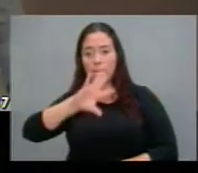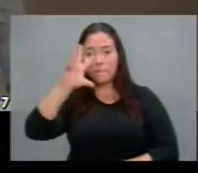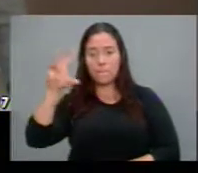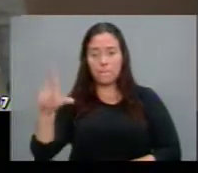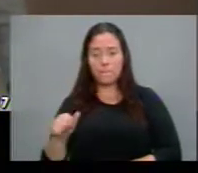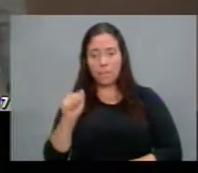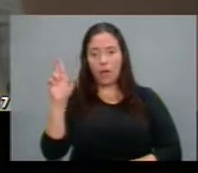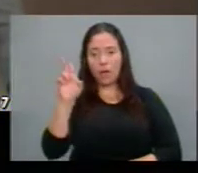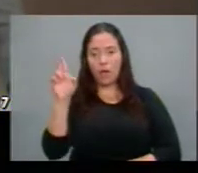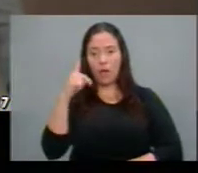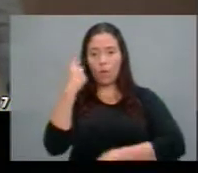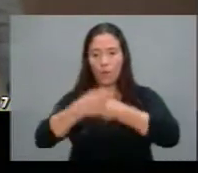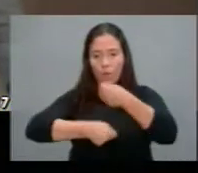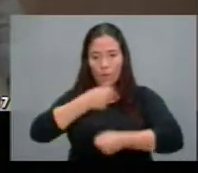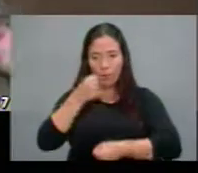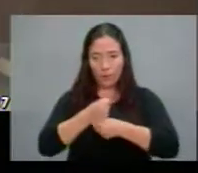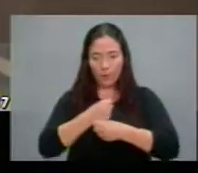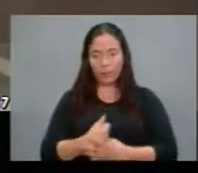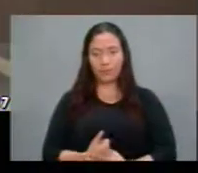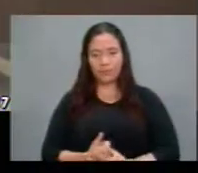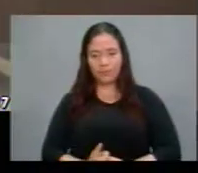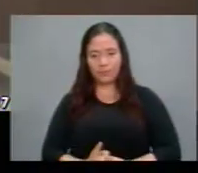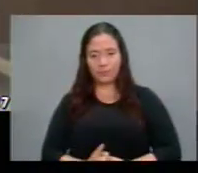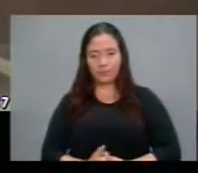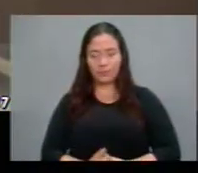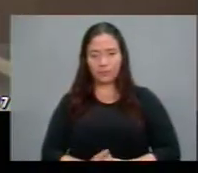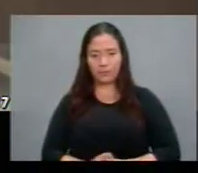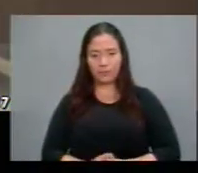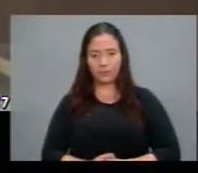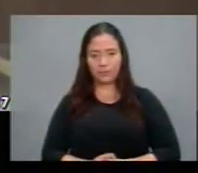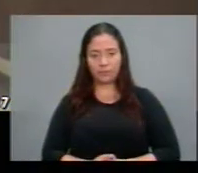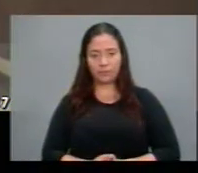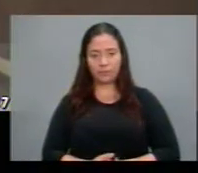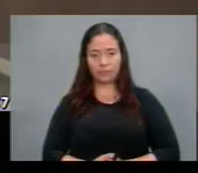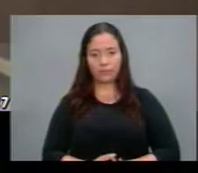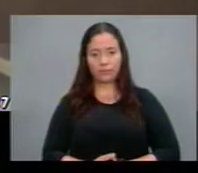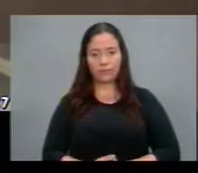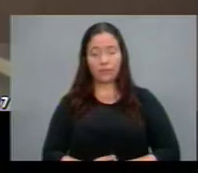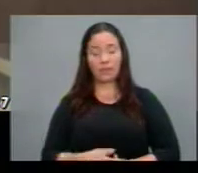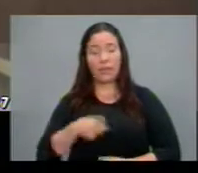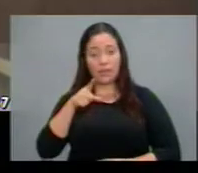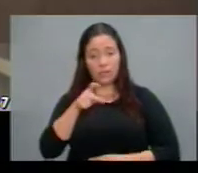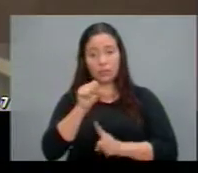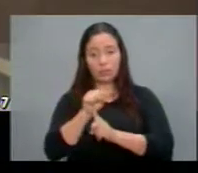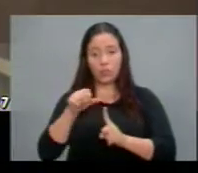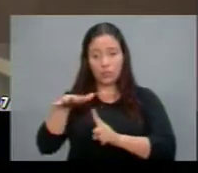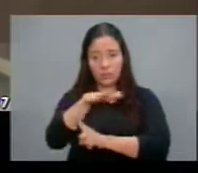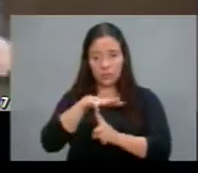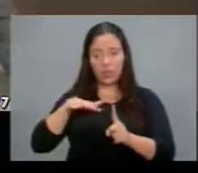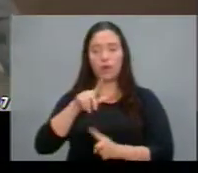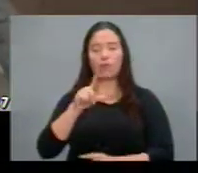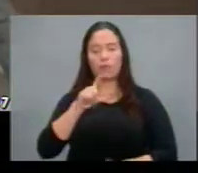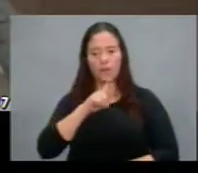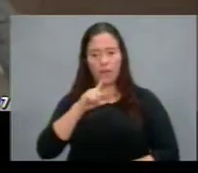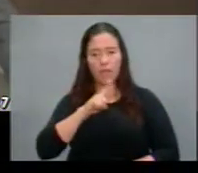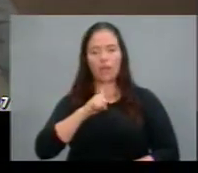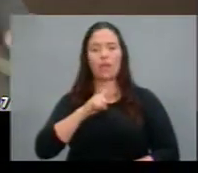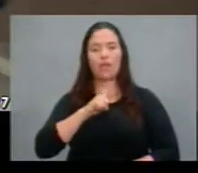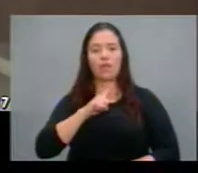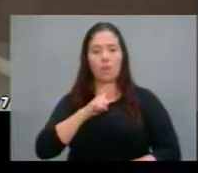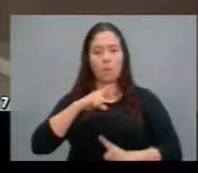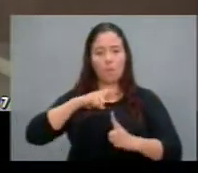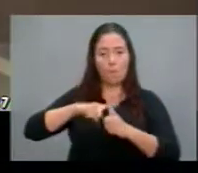reais ao ano será que esse é um instrumento que socialmente tem gerado impactos positivos